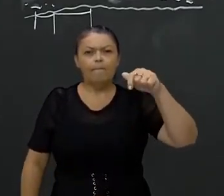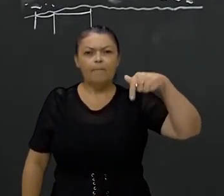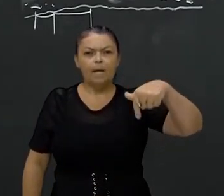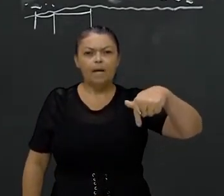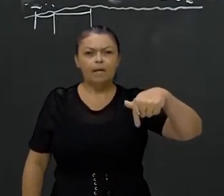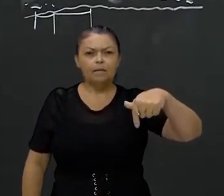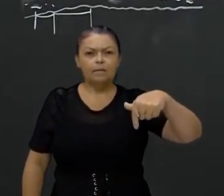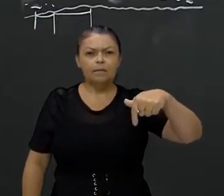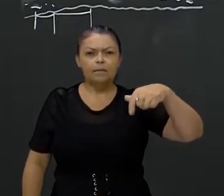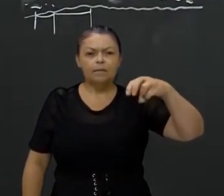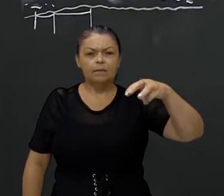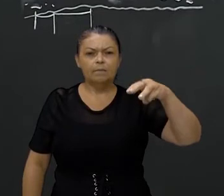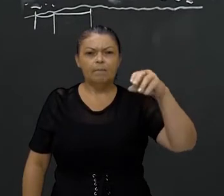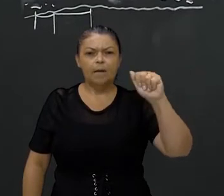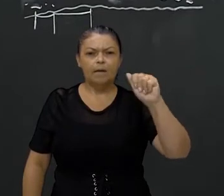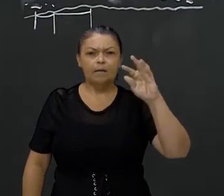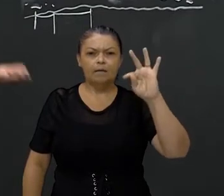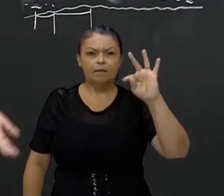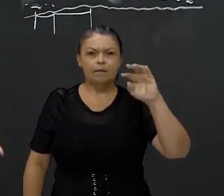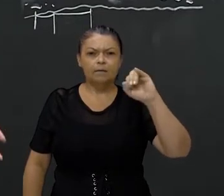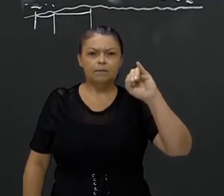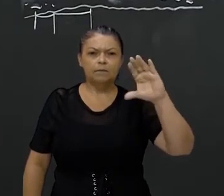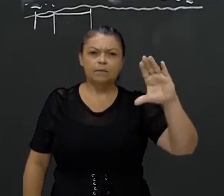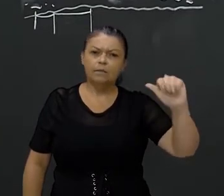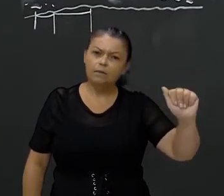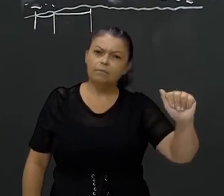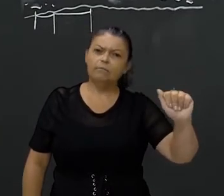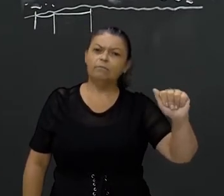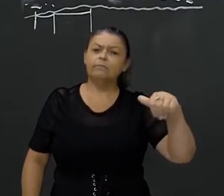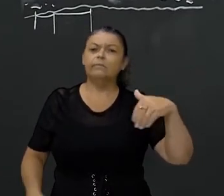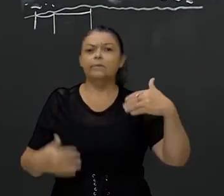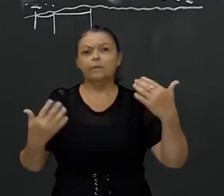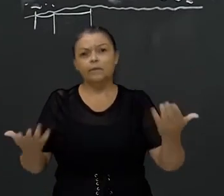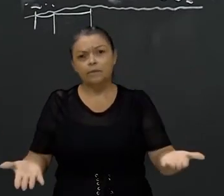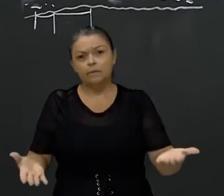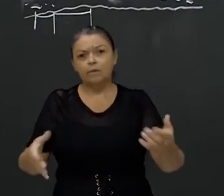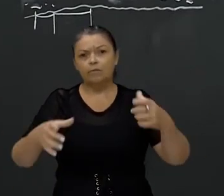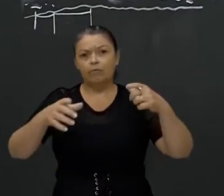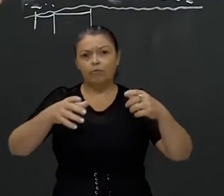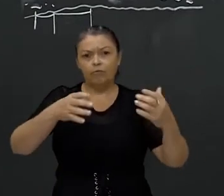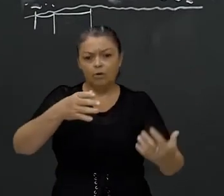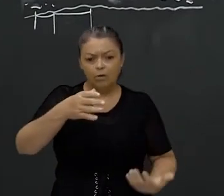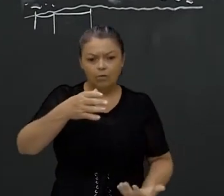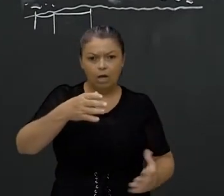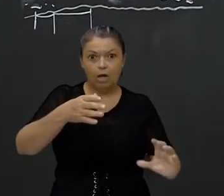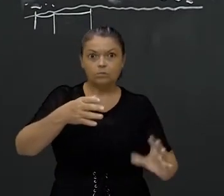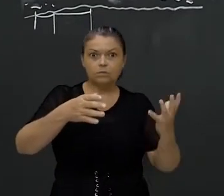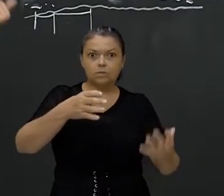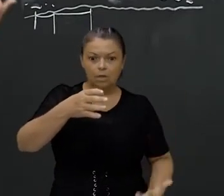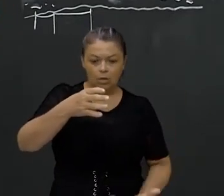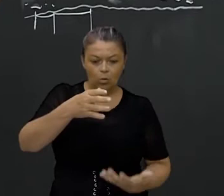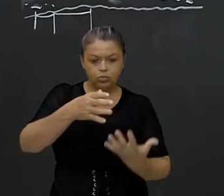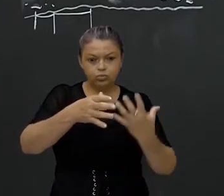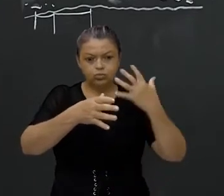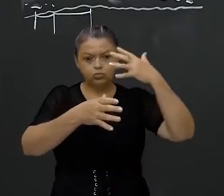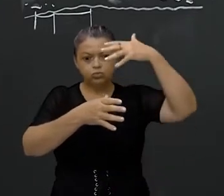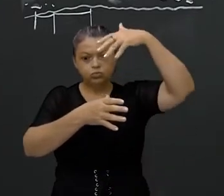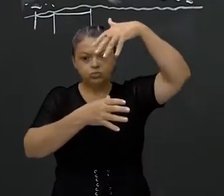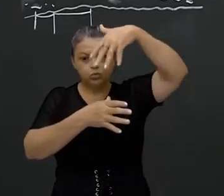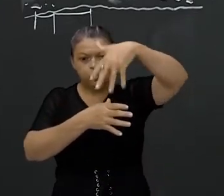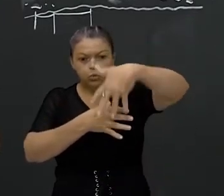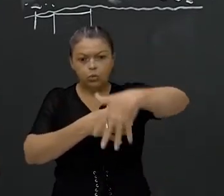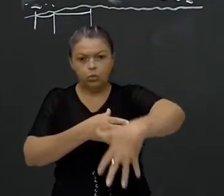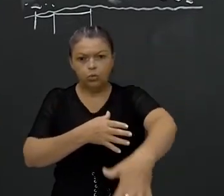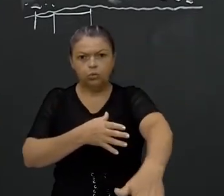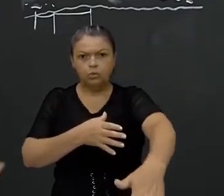as rochas mais antigas do planeta e as rochas mais novas. Afinal, se um vulcão entrar em erupção hoje, o magma que sai